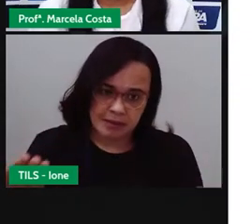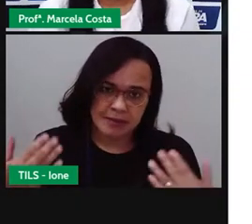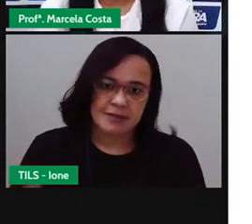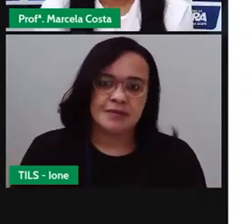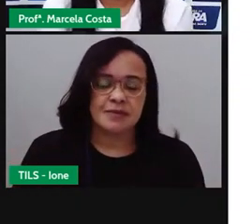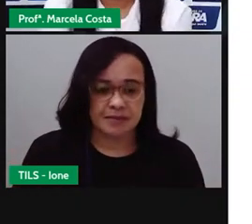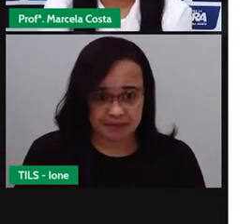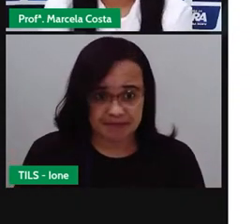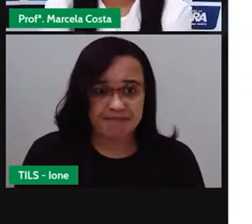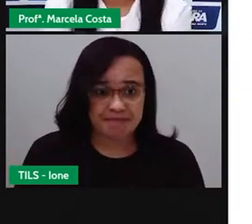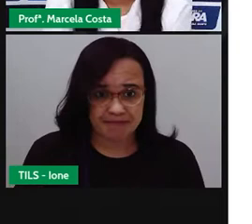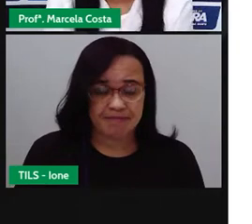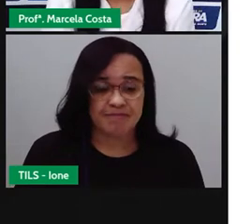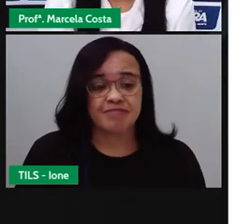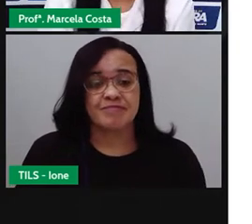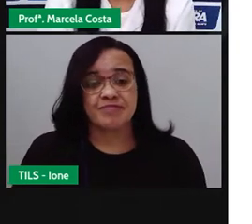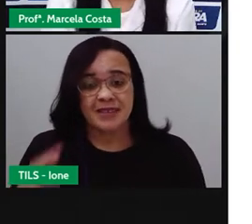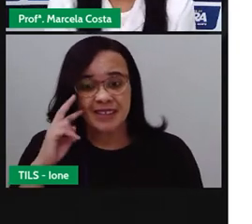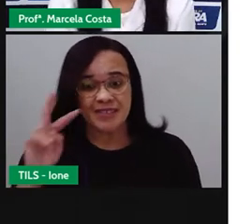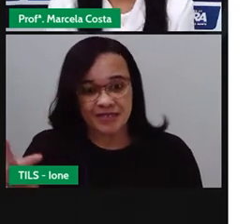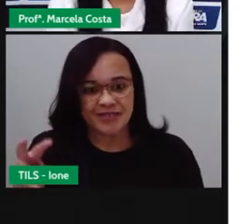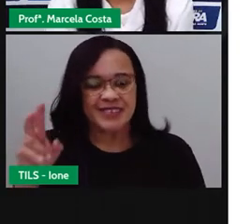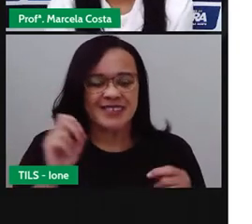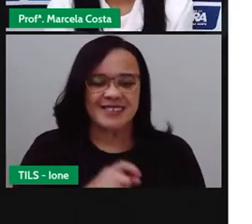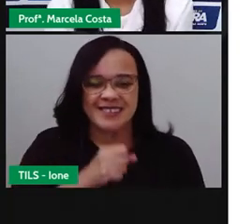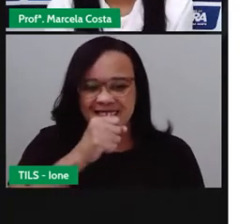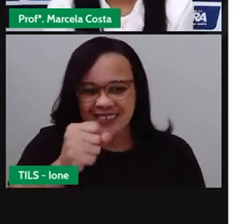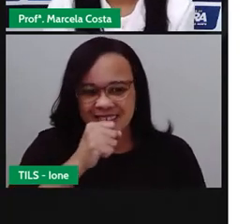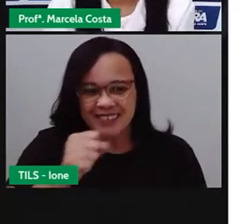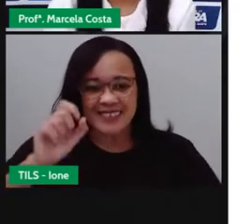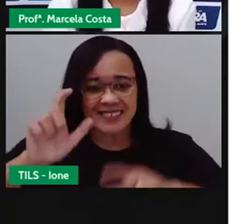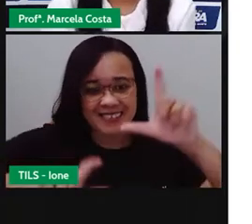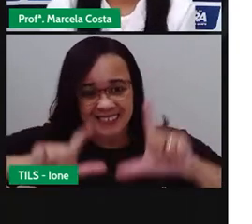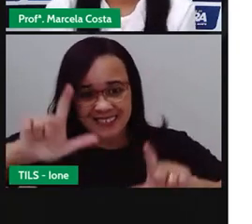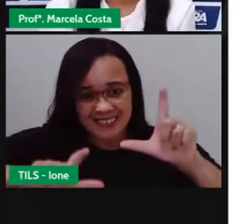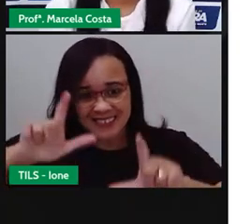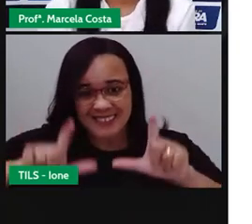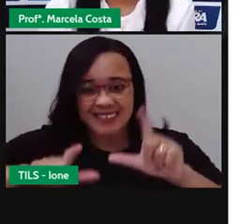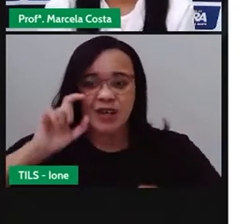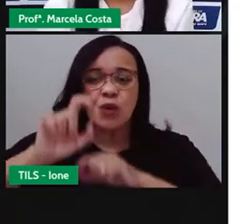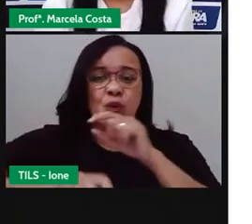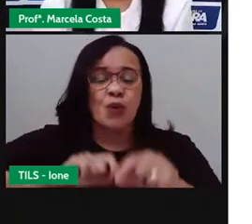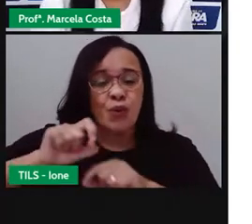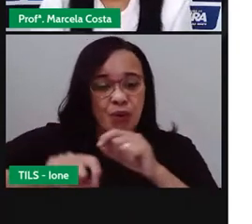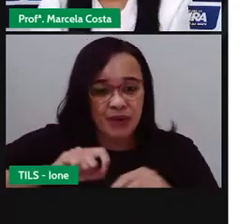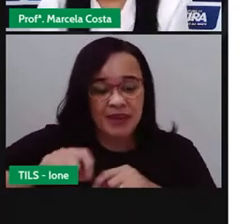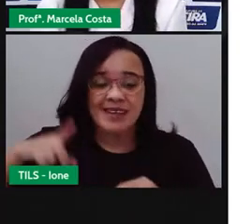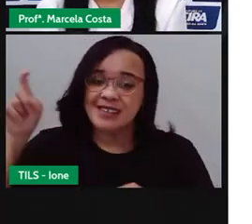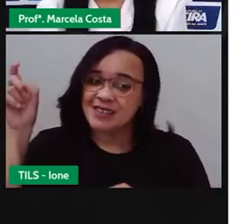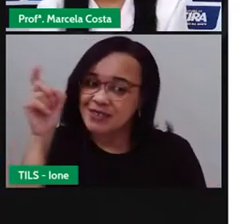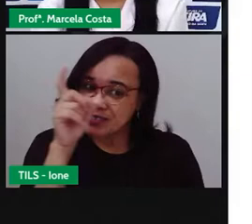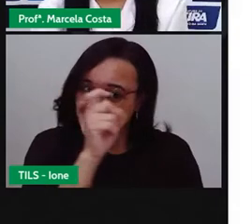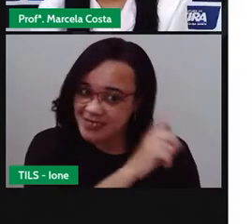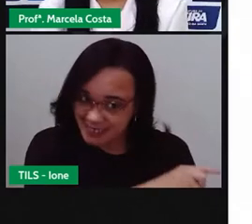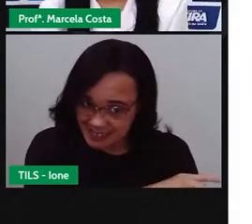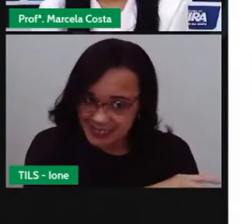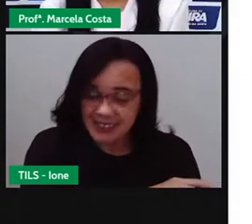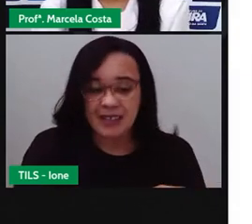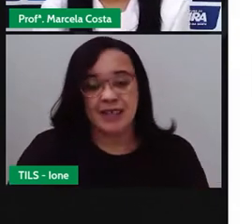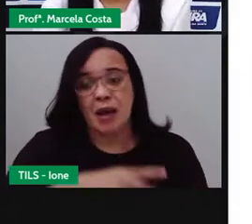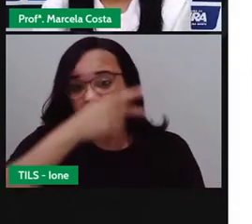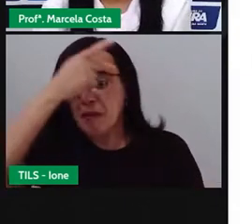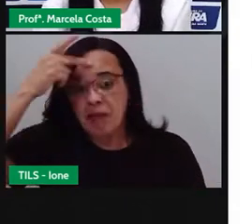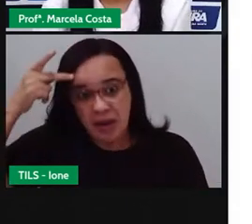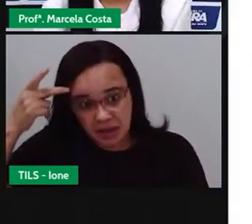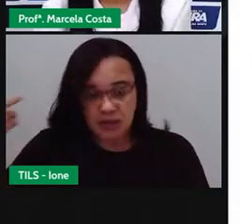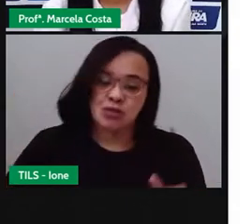Então, criançada, vimos ali na reportagem algumas dificuldades, como, por exemplo, dificuldade dos clientes em